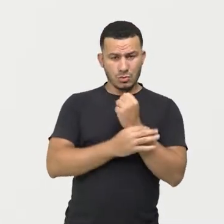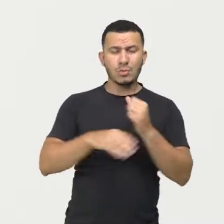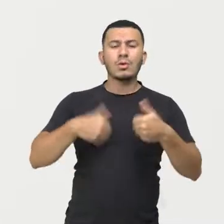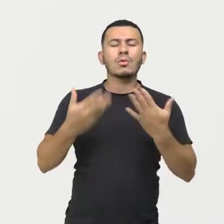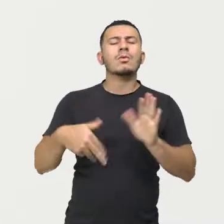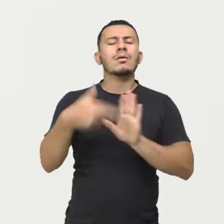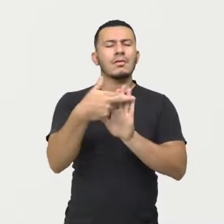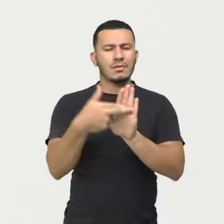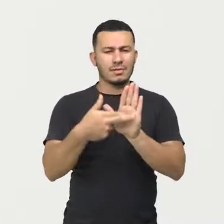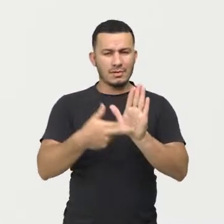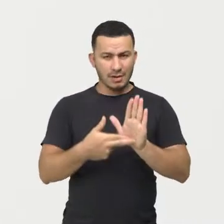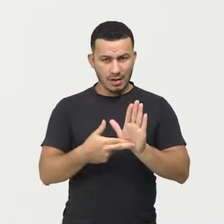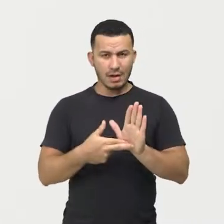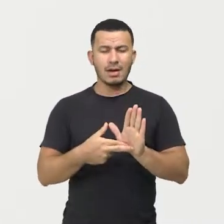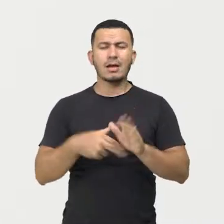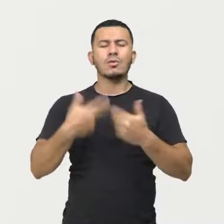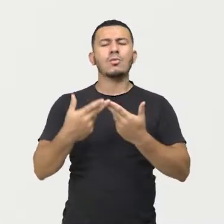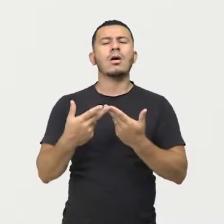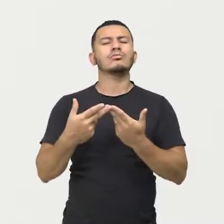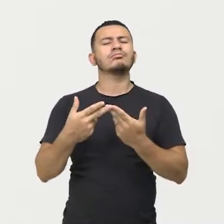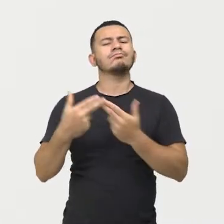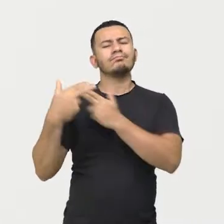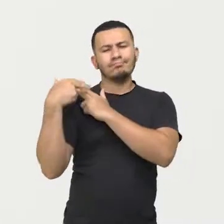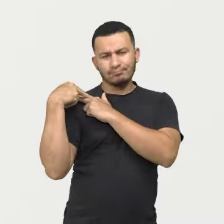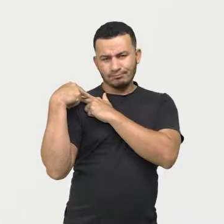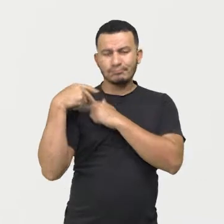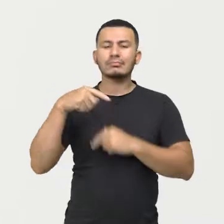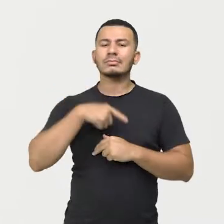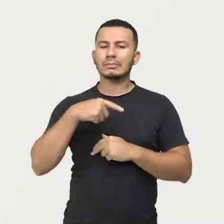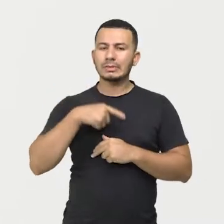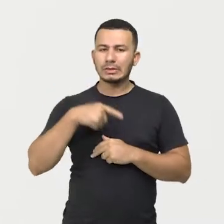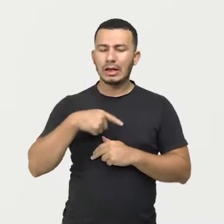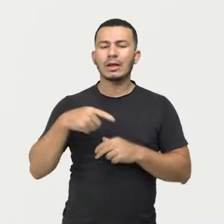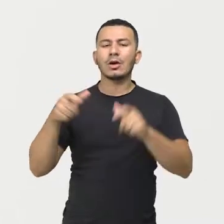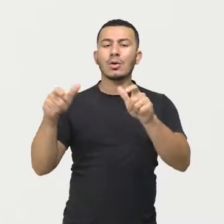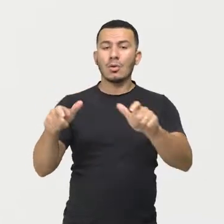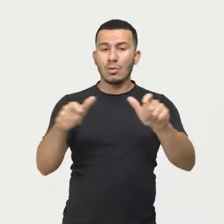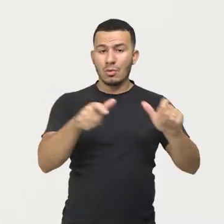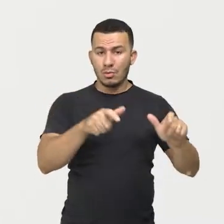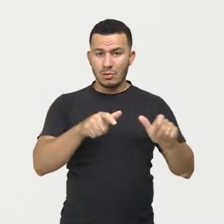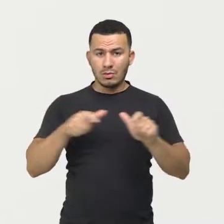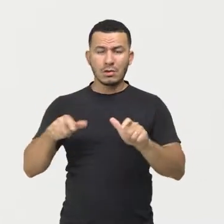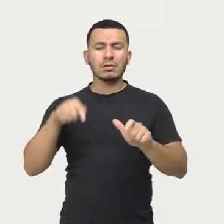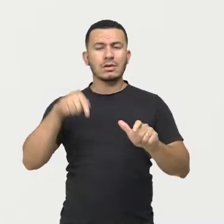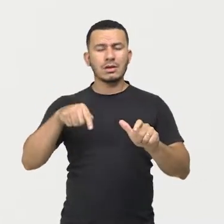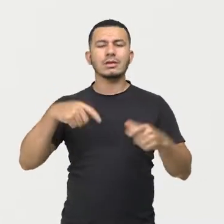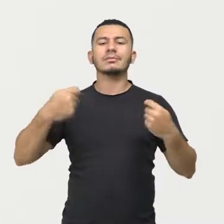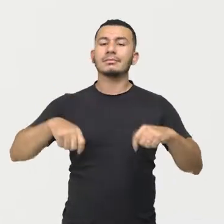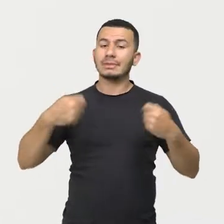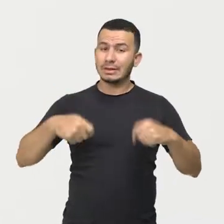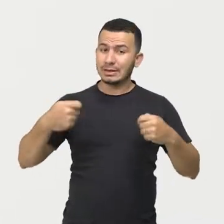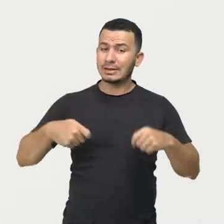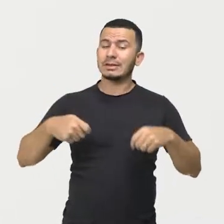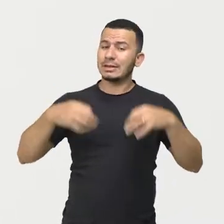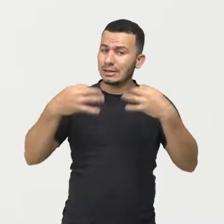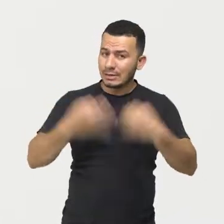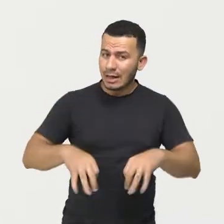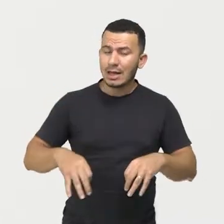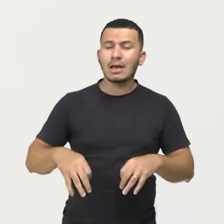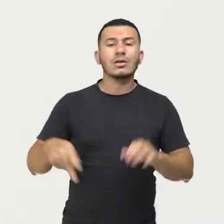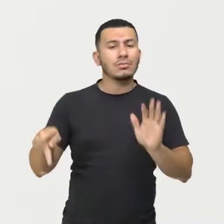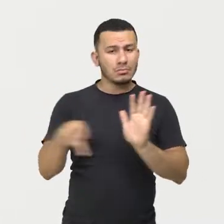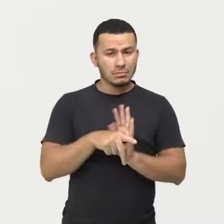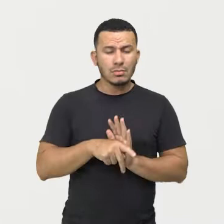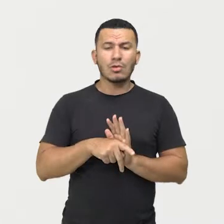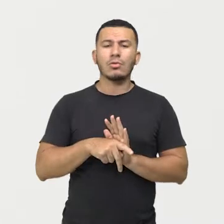os critérios, quais são as normas que determinado local vai ter que apresentar e ter